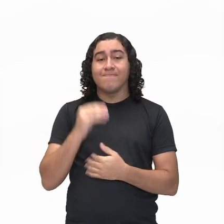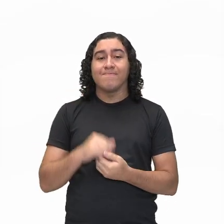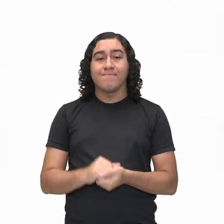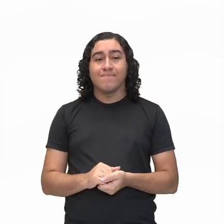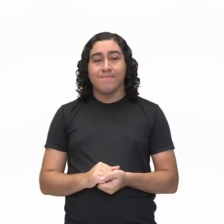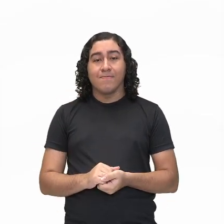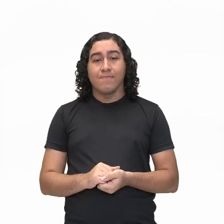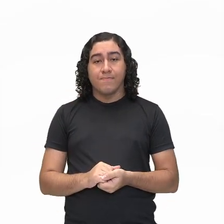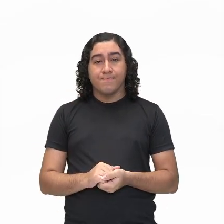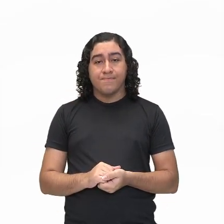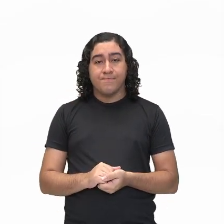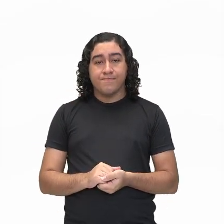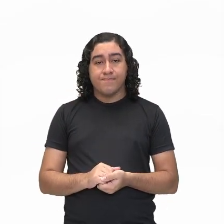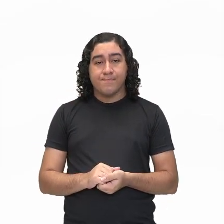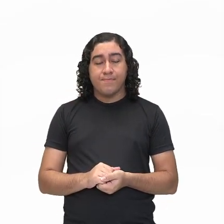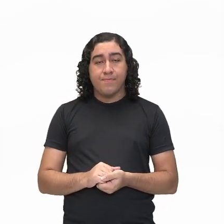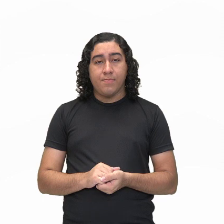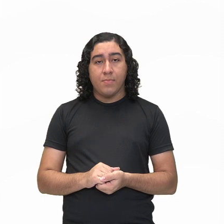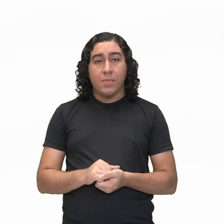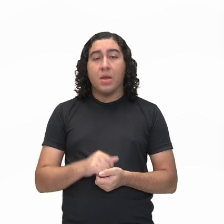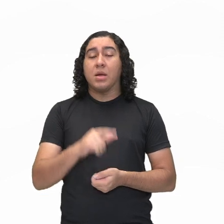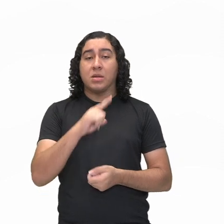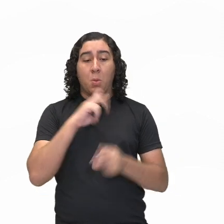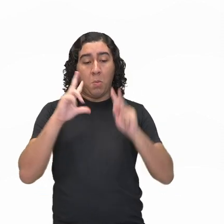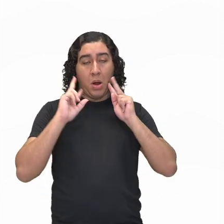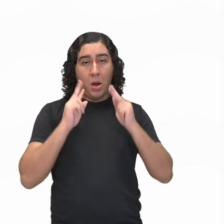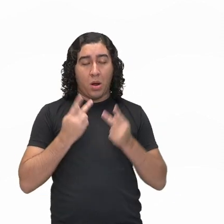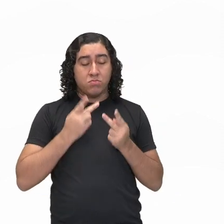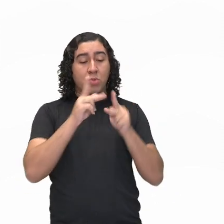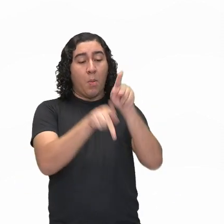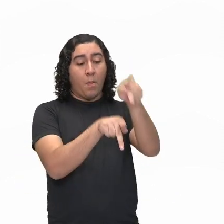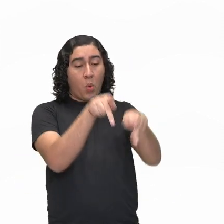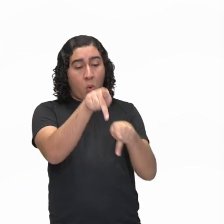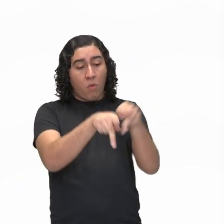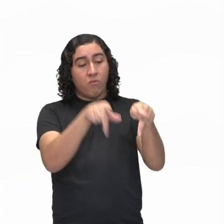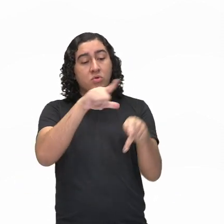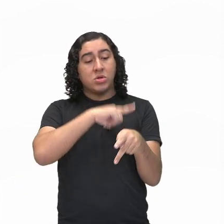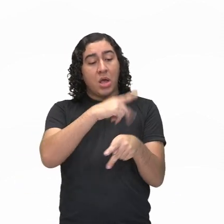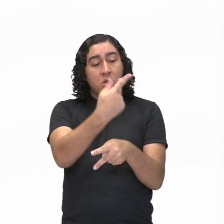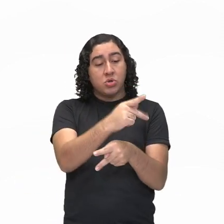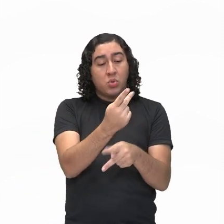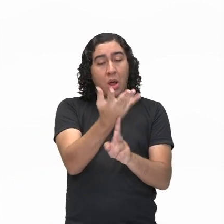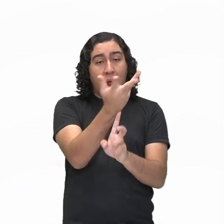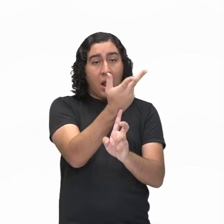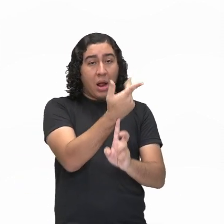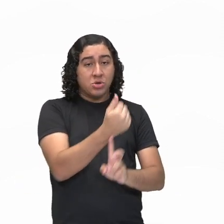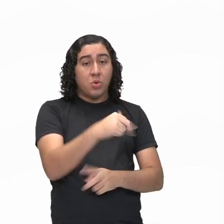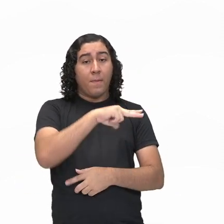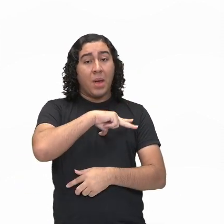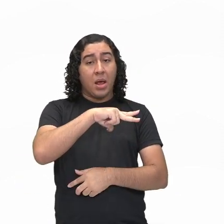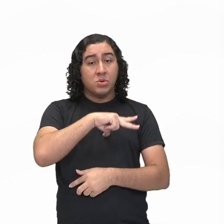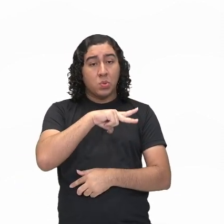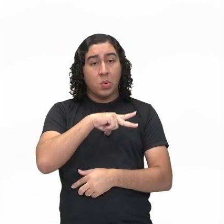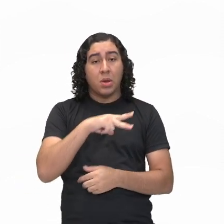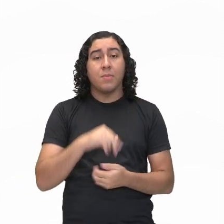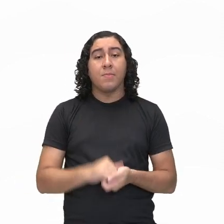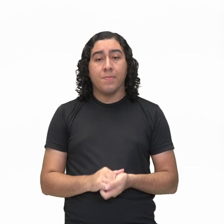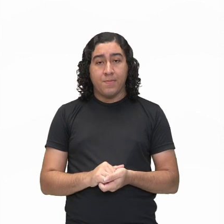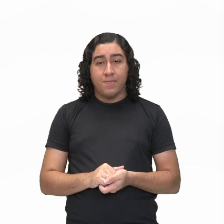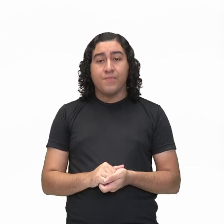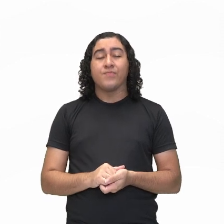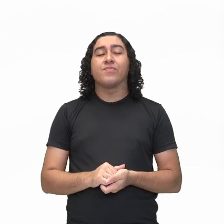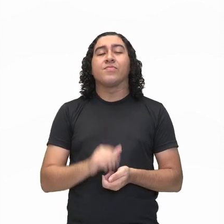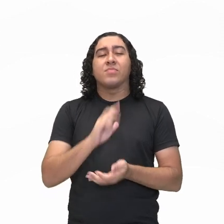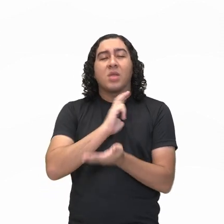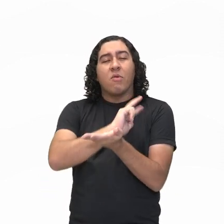Então, cada povo, ele constrói caminho de sua arte. Ela surge de módulos diversos